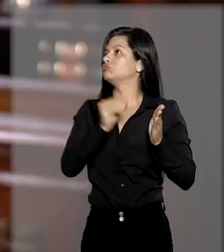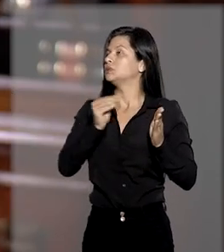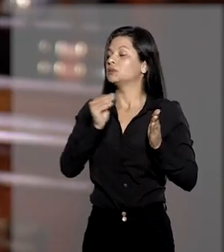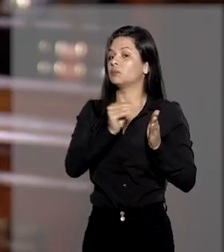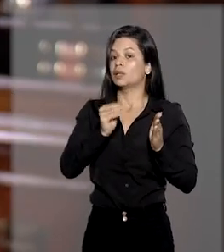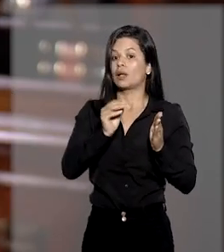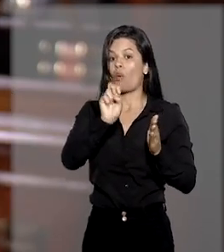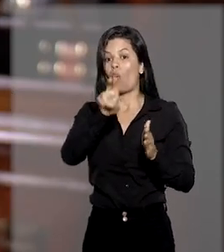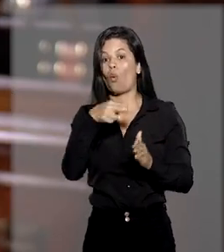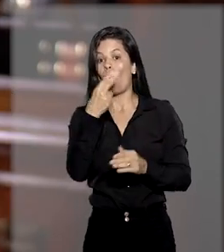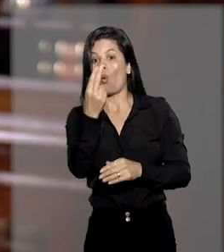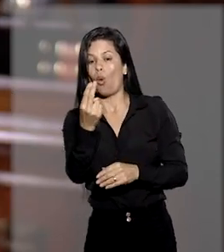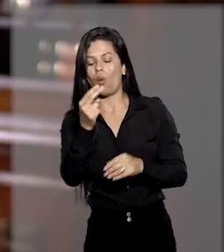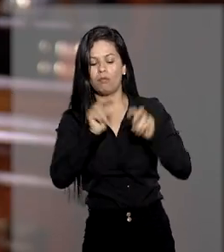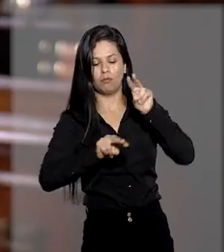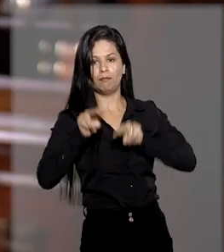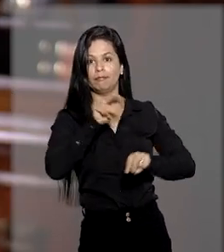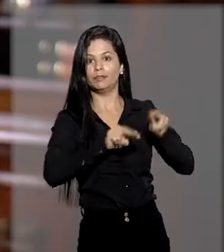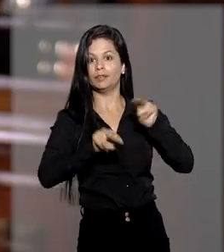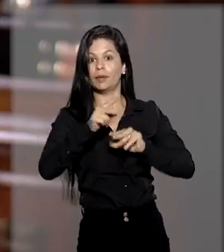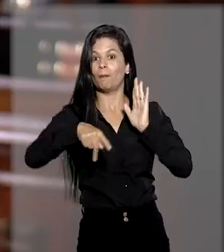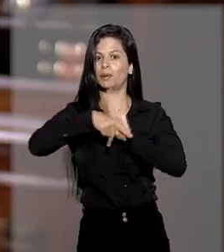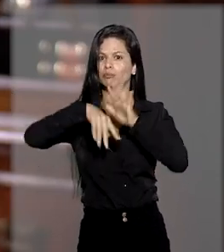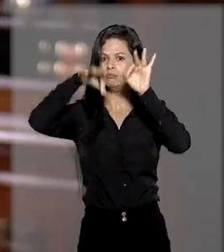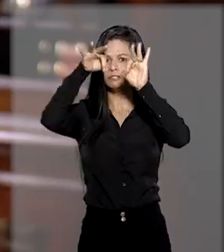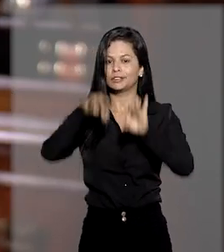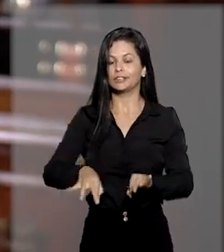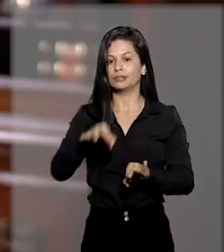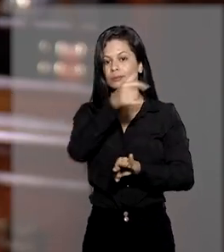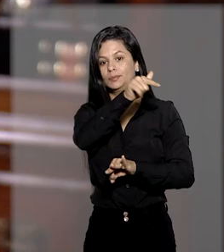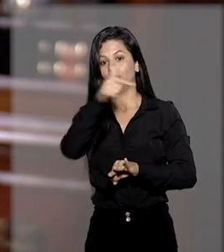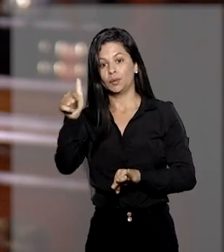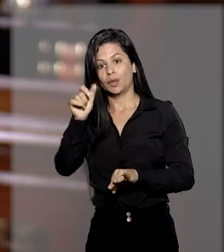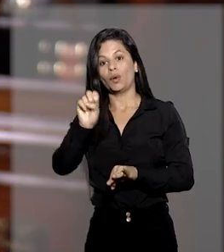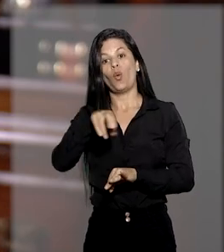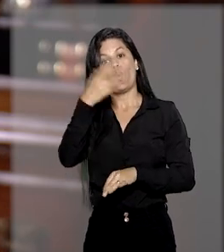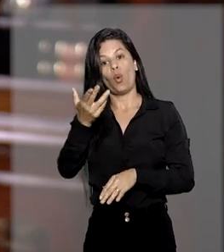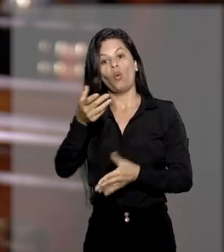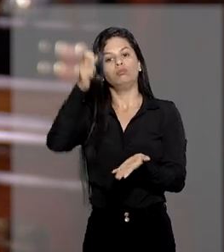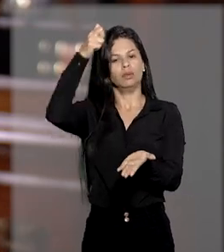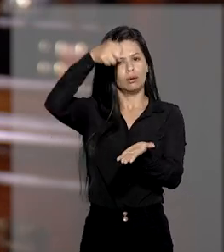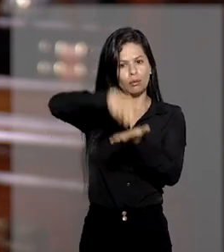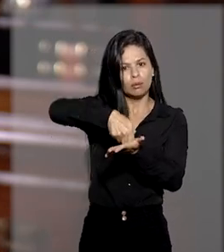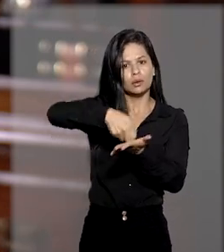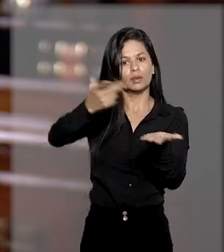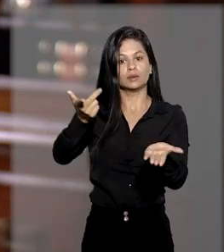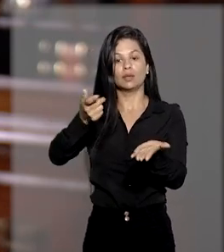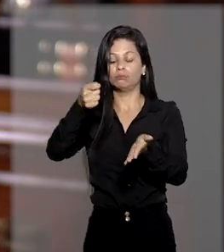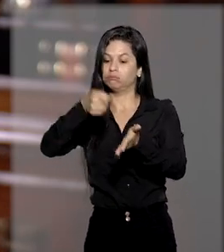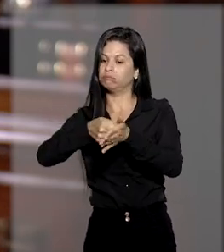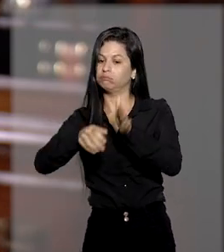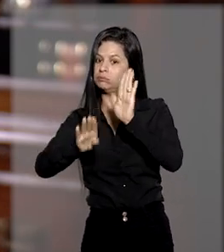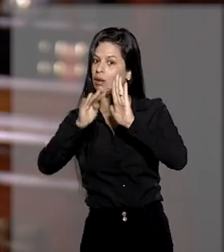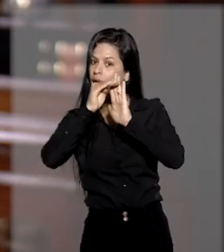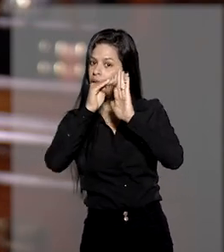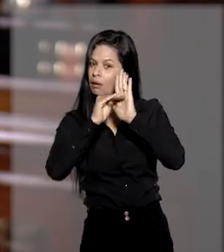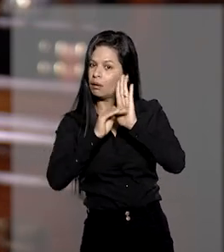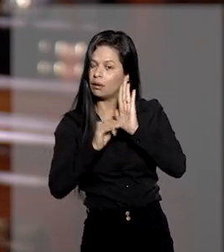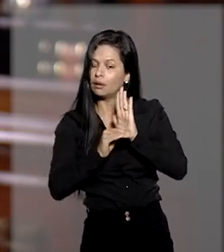ou ela não está sendo observada da forma como foi determinada a condenação ou a obrigação de fazer.